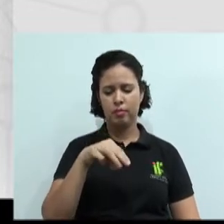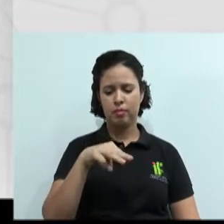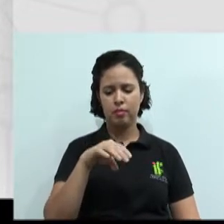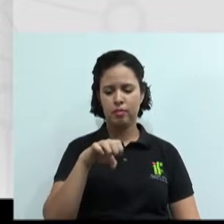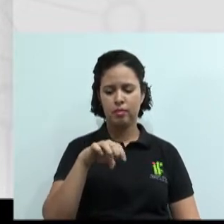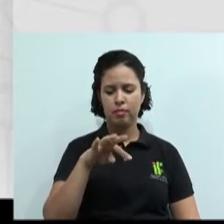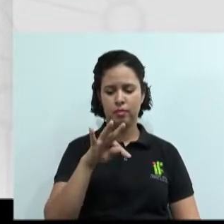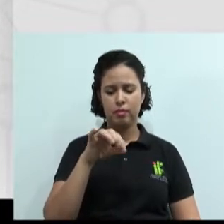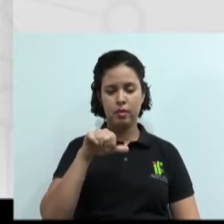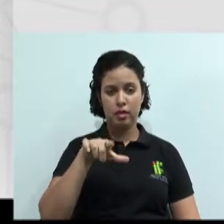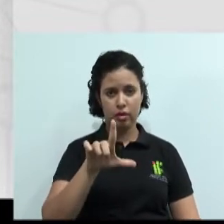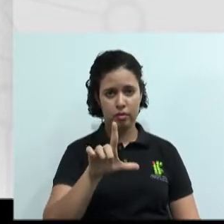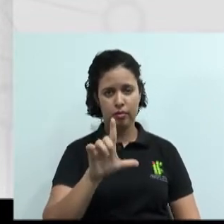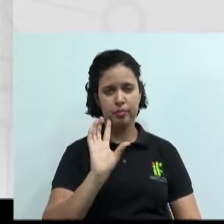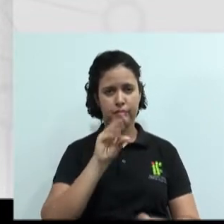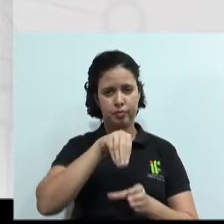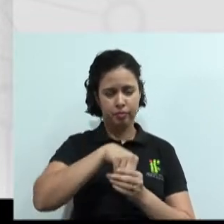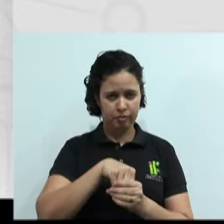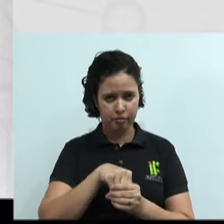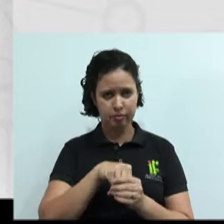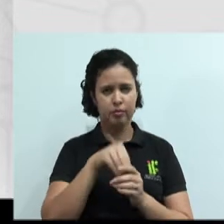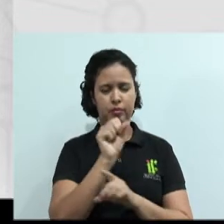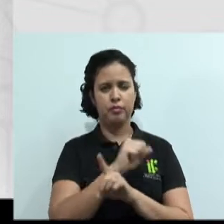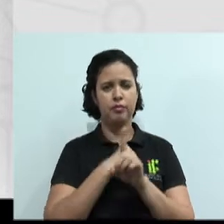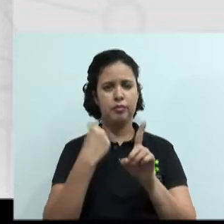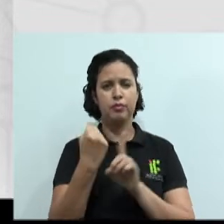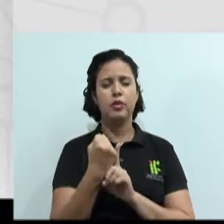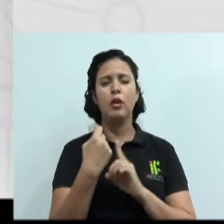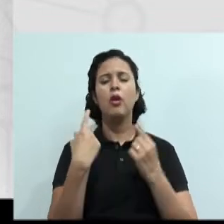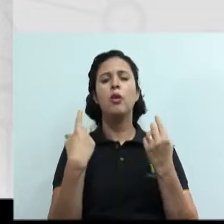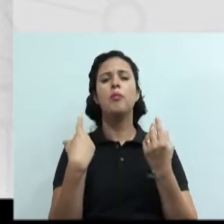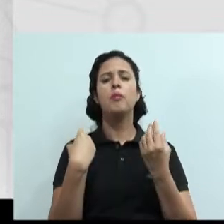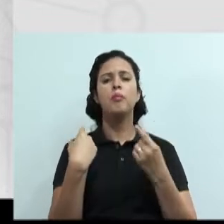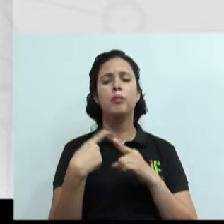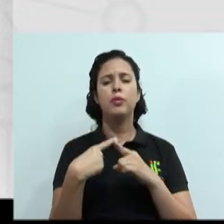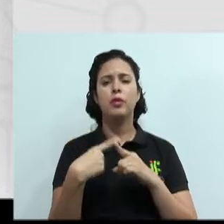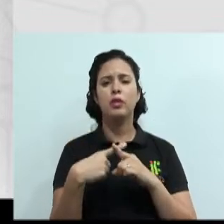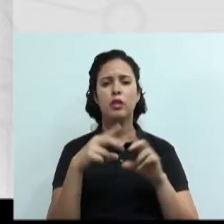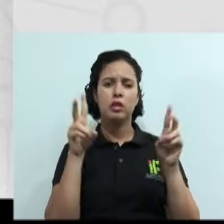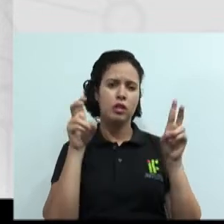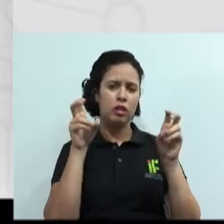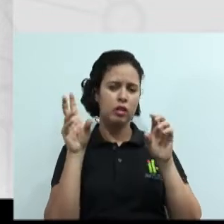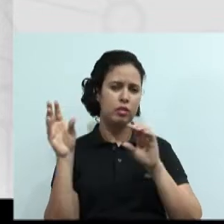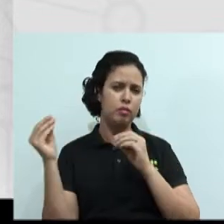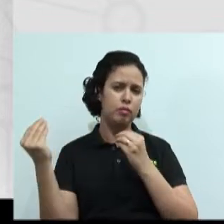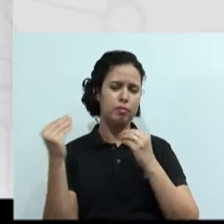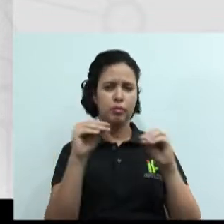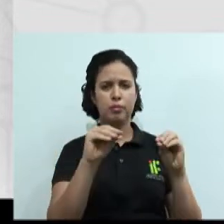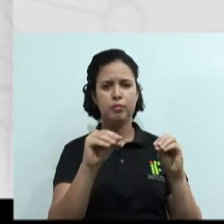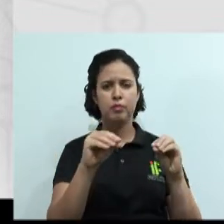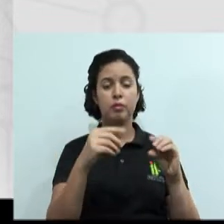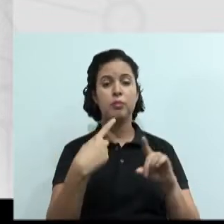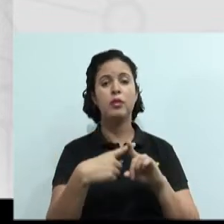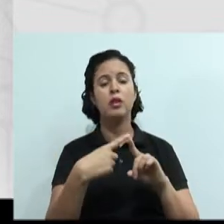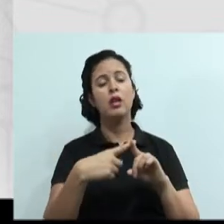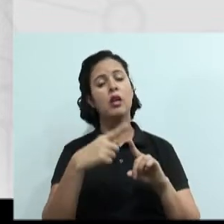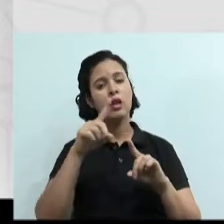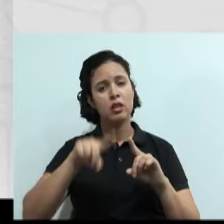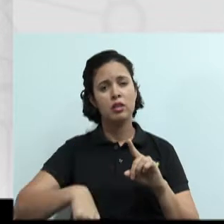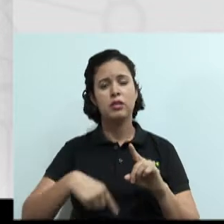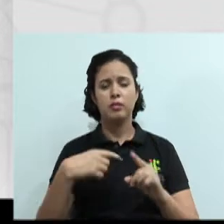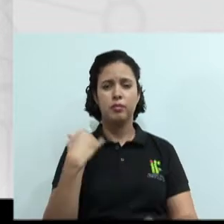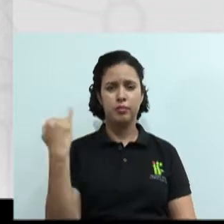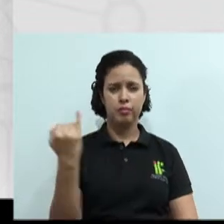uma sociedade. E por que a gente está trazendo esse tema para vocês? Porque nunca se falou tanto sobre a importância das